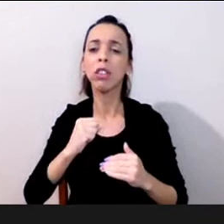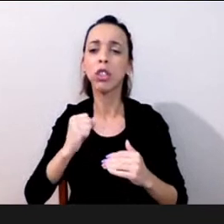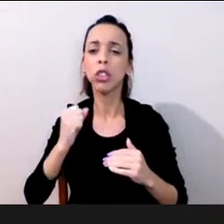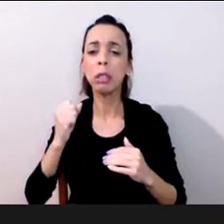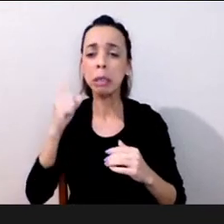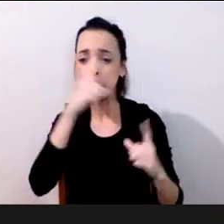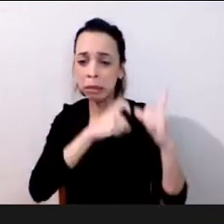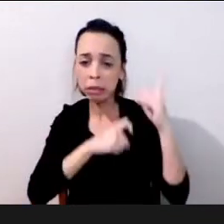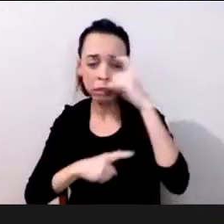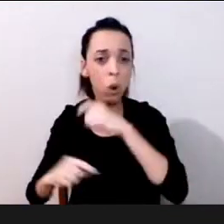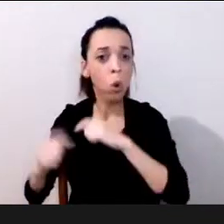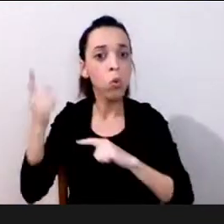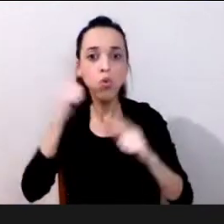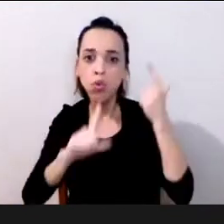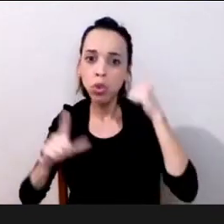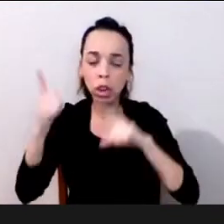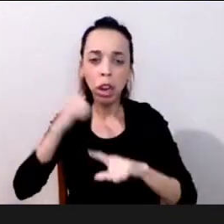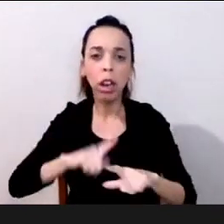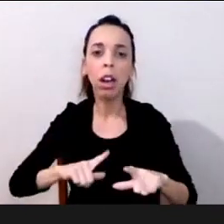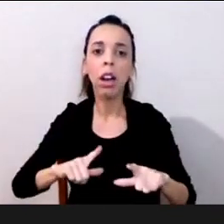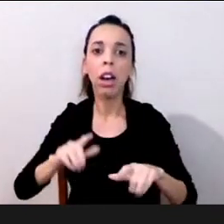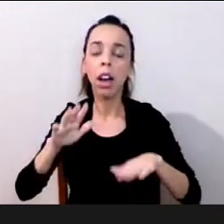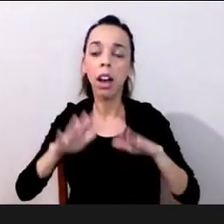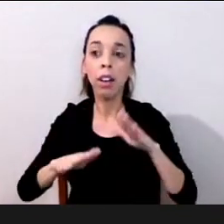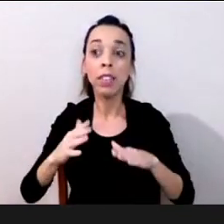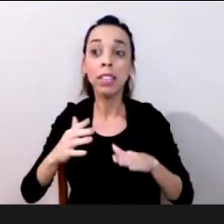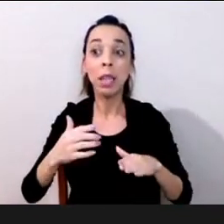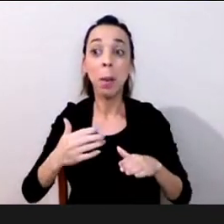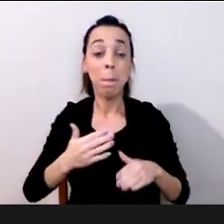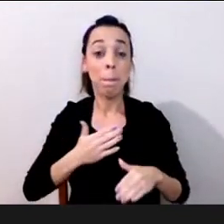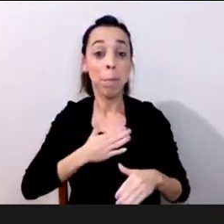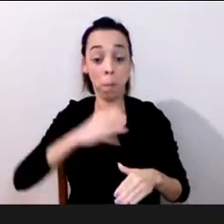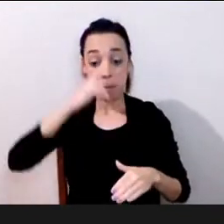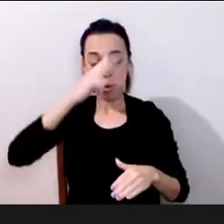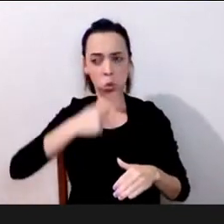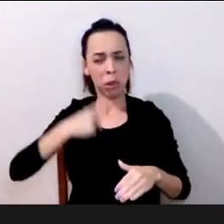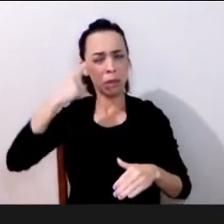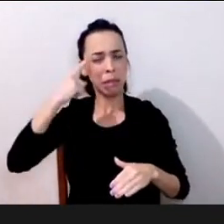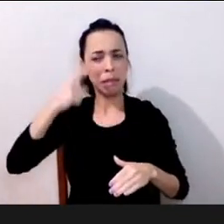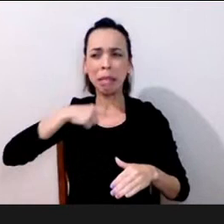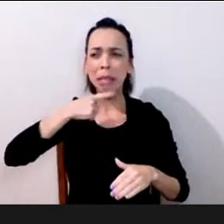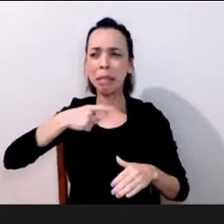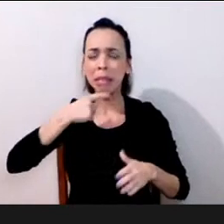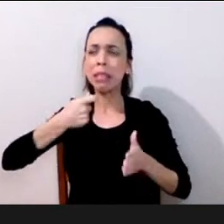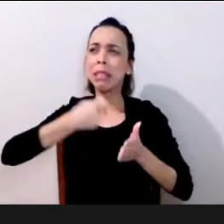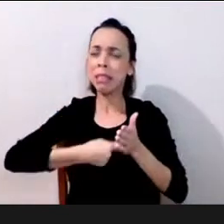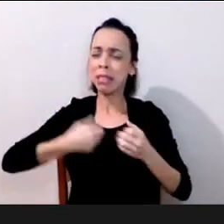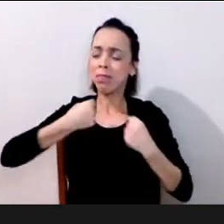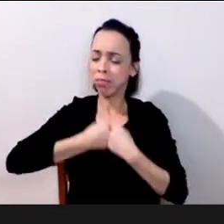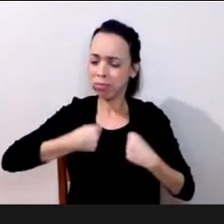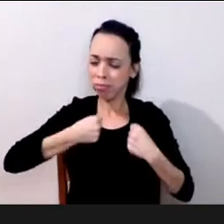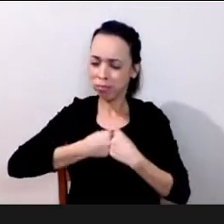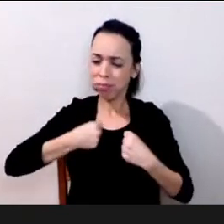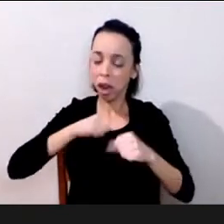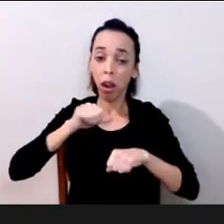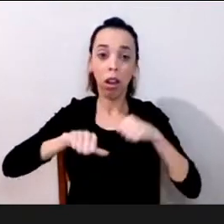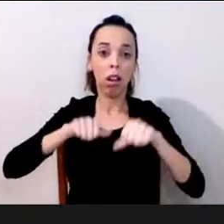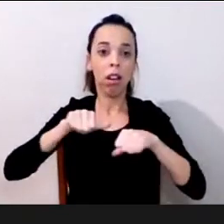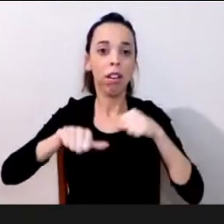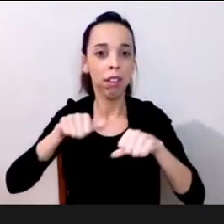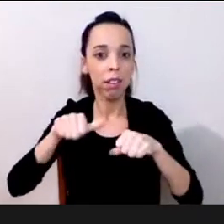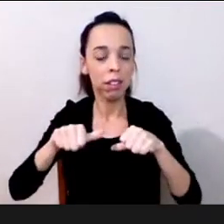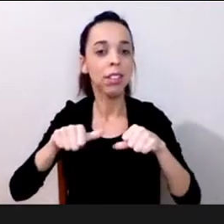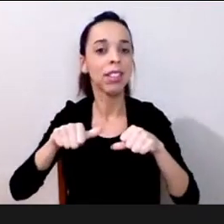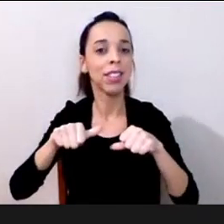lutar aí até com crenças limitantes né visão ultrapassada porque a gente a gente foi educado né